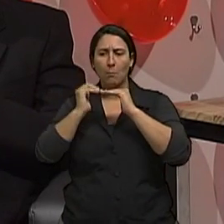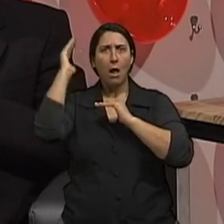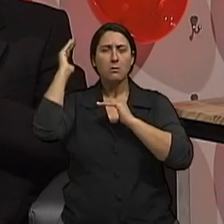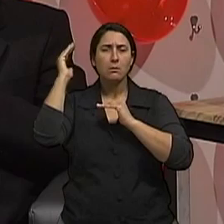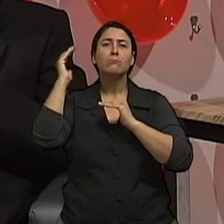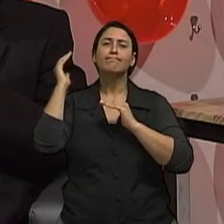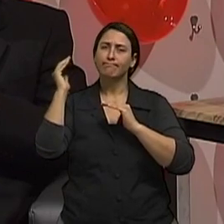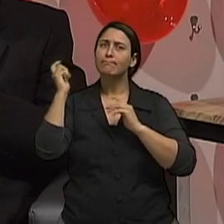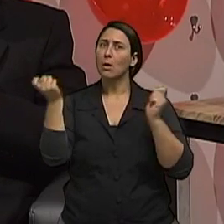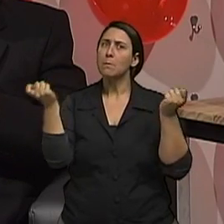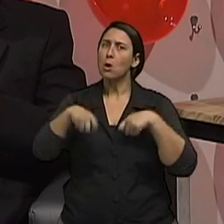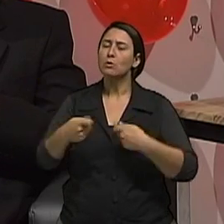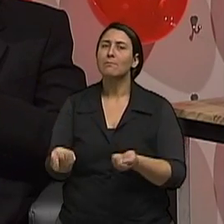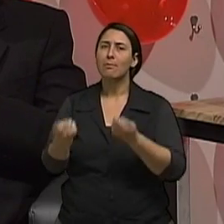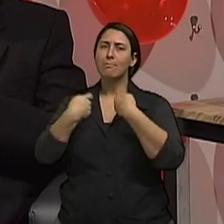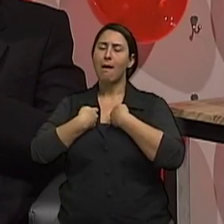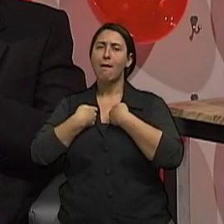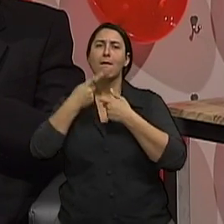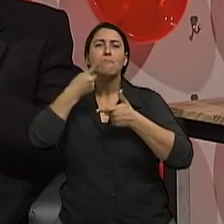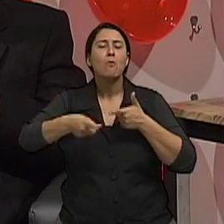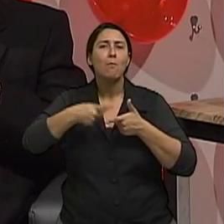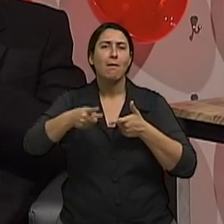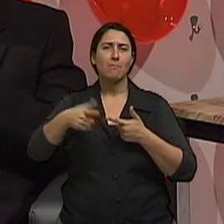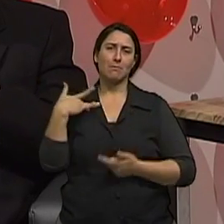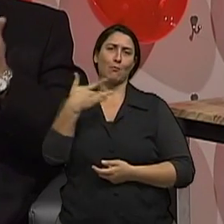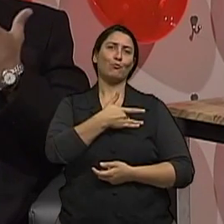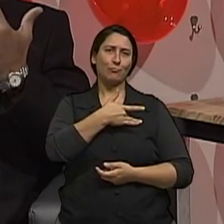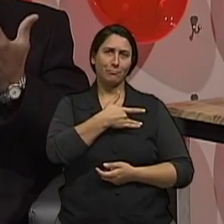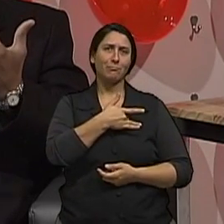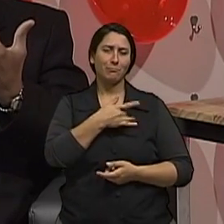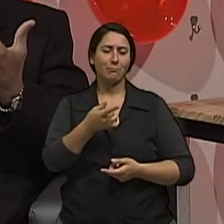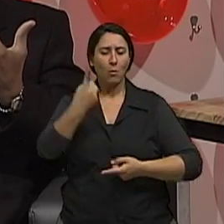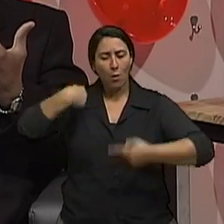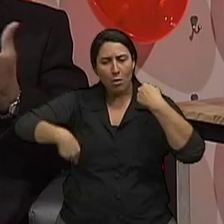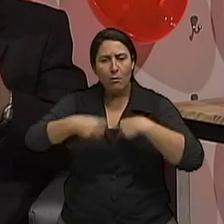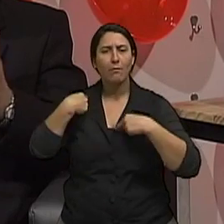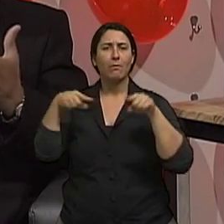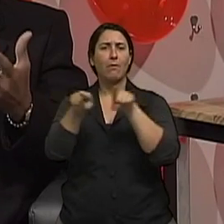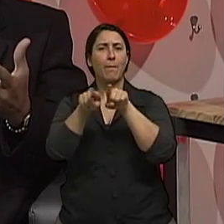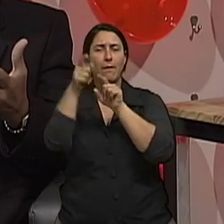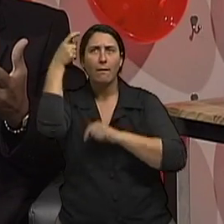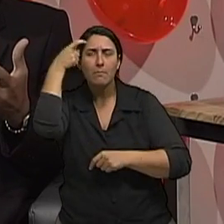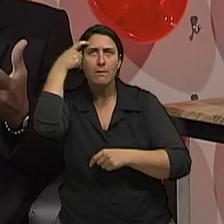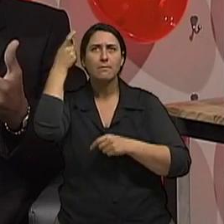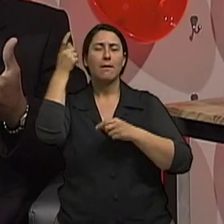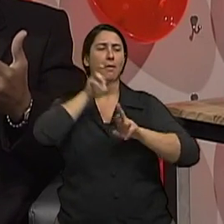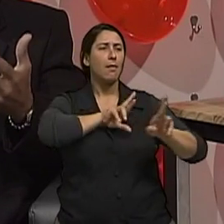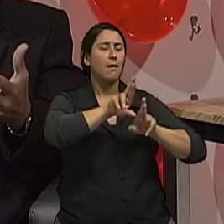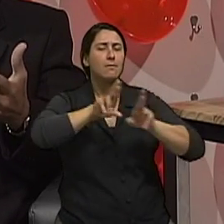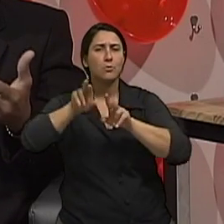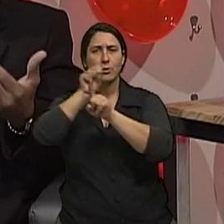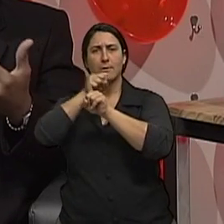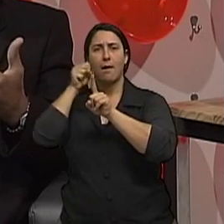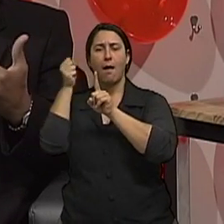bebida, vai trazer muito mais malefício para a vida do indivíduo, para o organismo, para a sua mente, para a sua relação social,